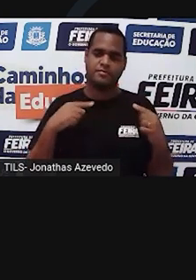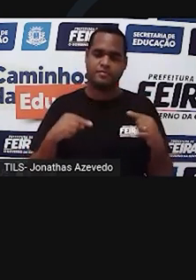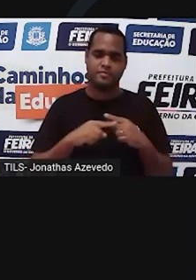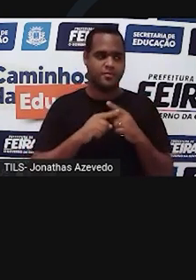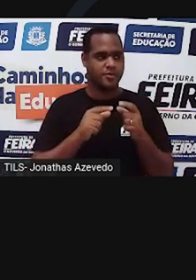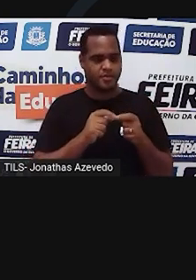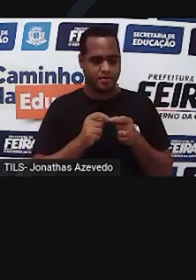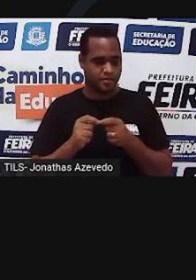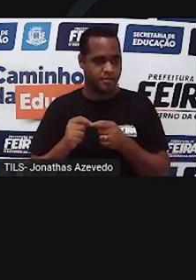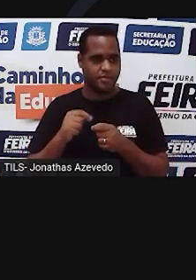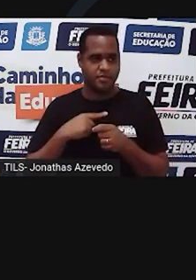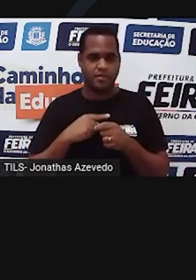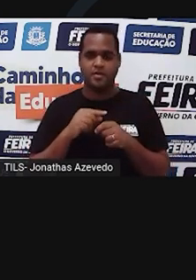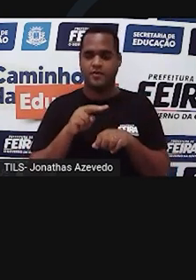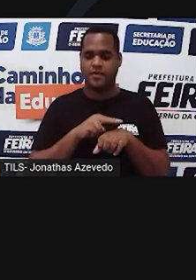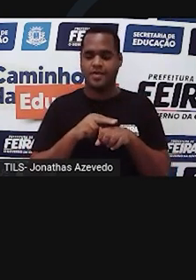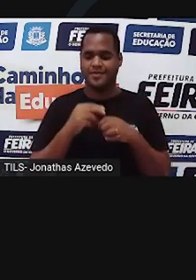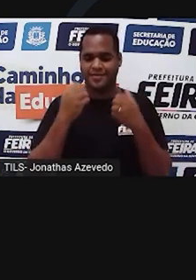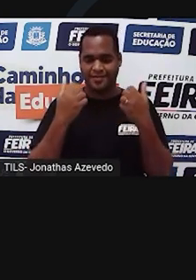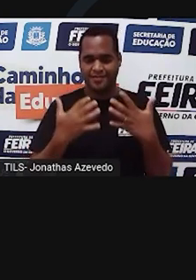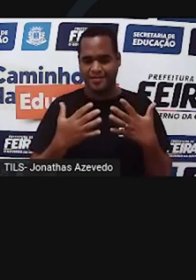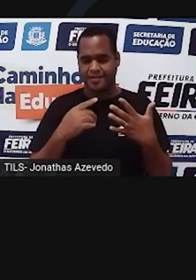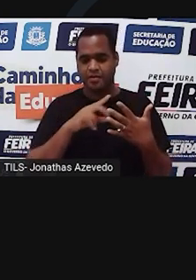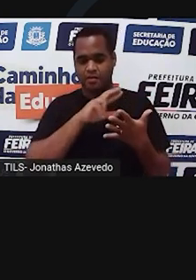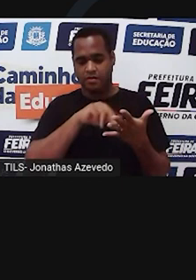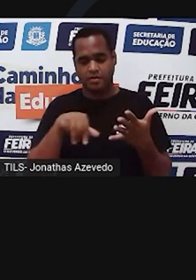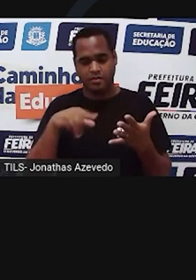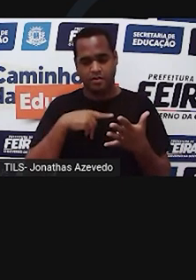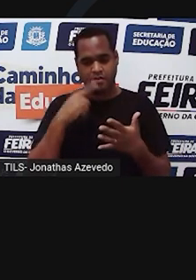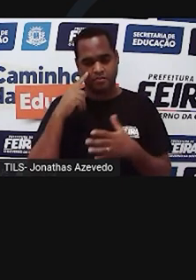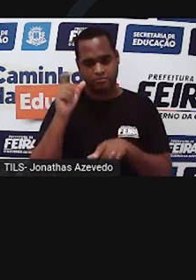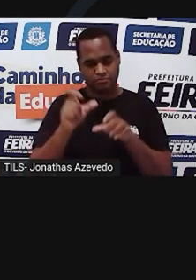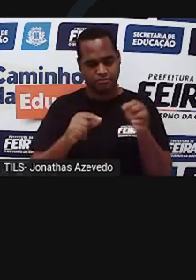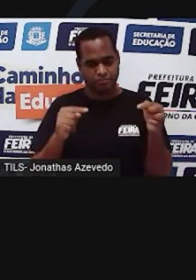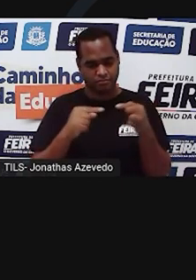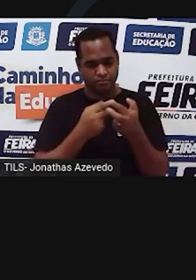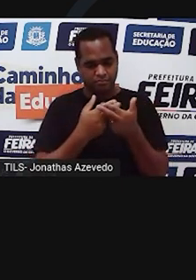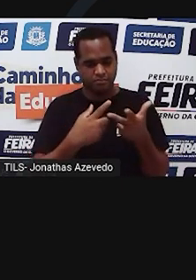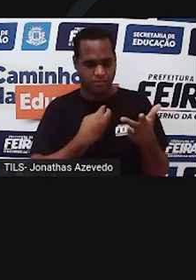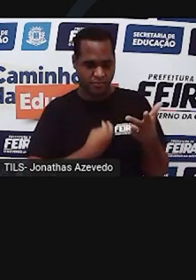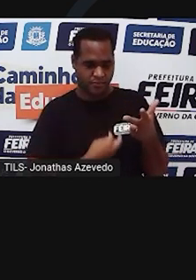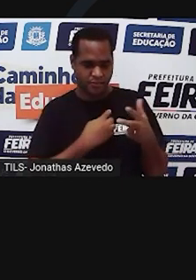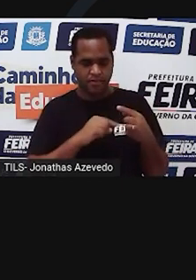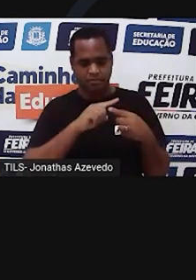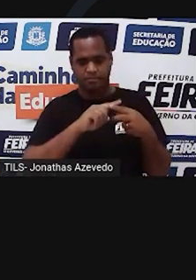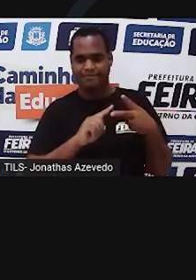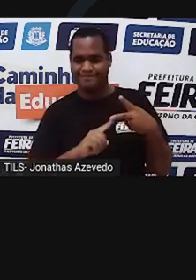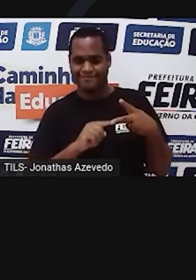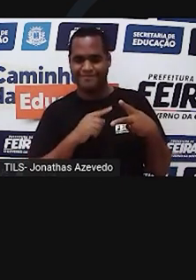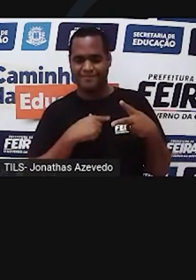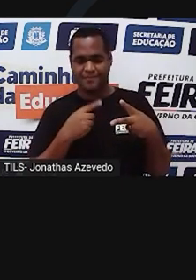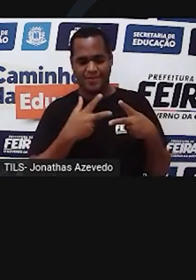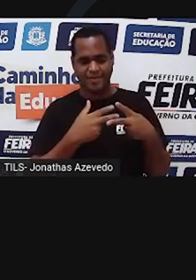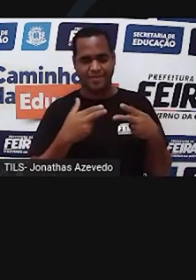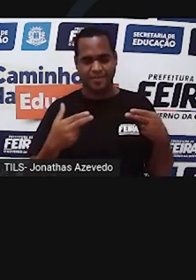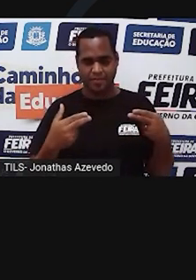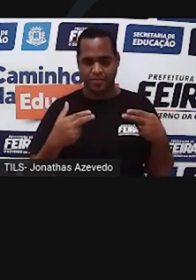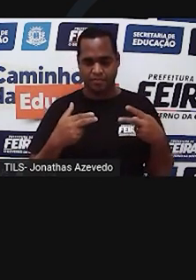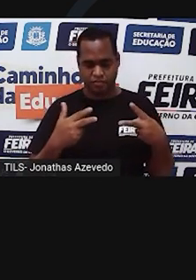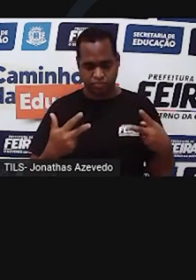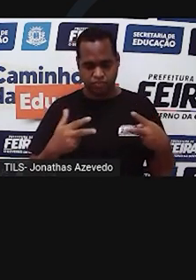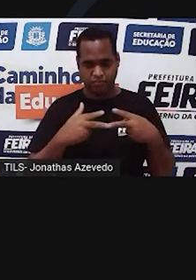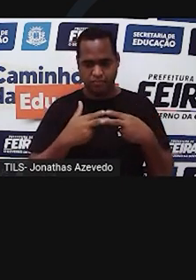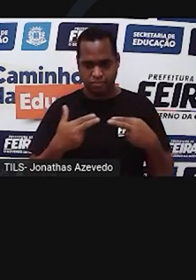Mendel pôde concluir que as características dos indivíduos são determinadas por um par de genes que se separam na formação dos gametas,